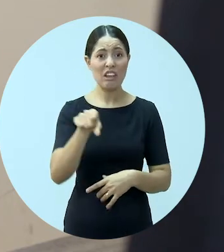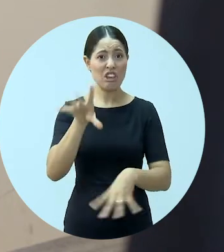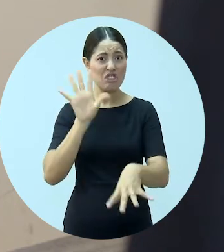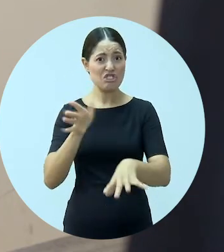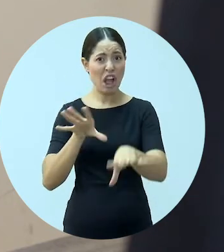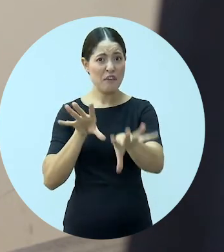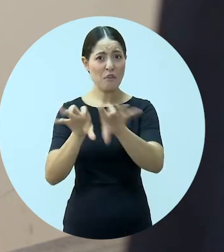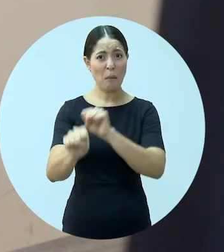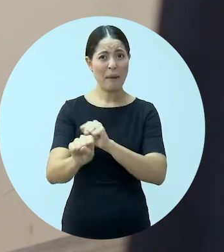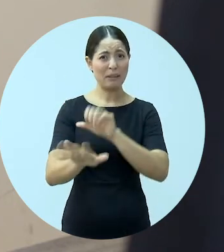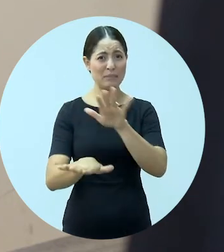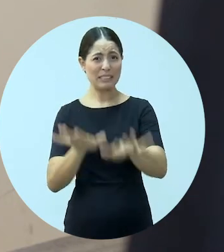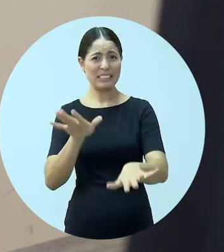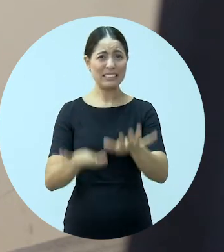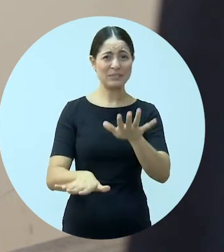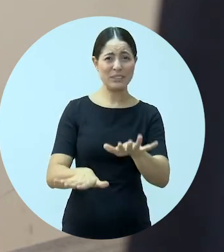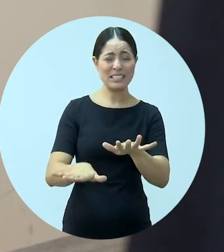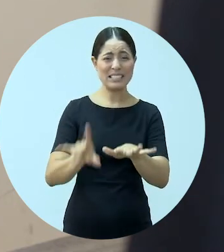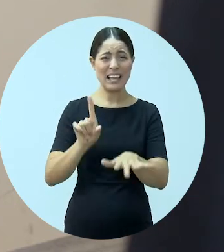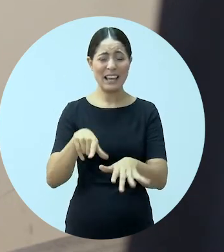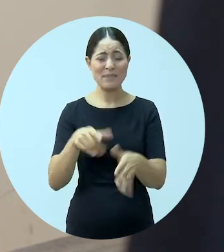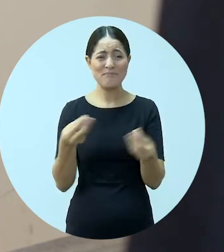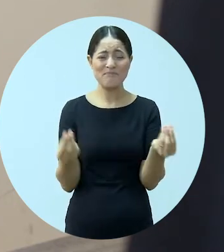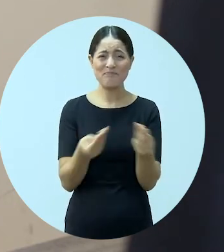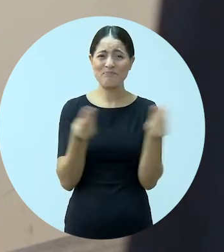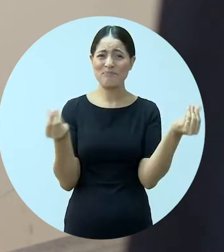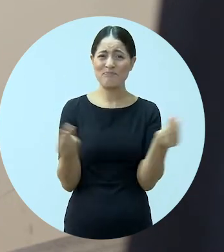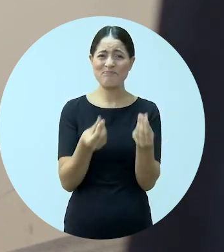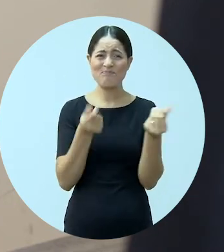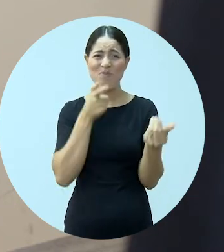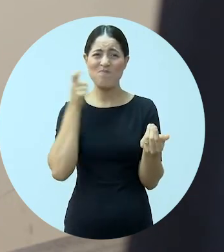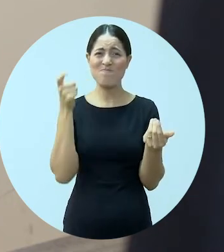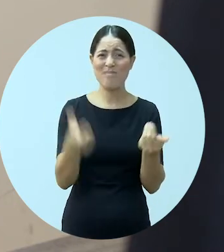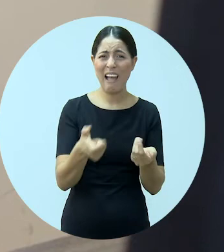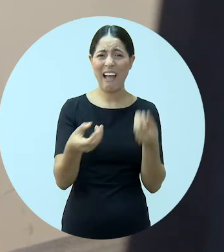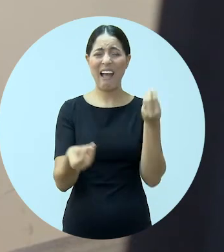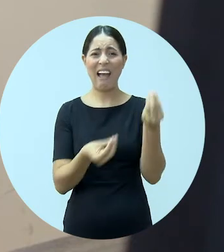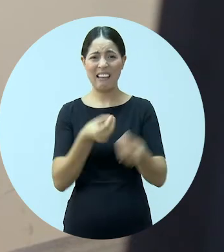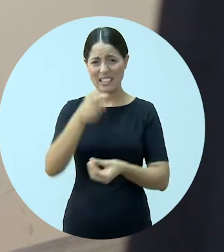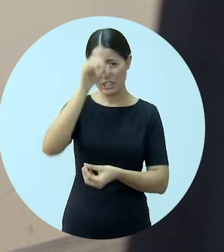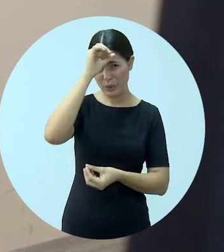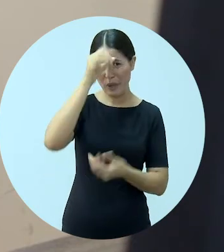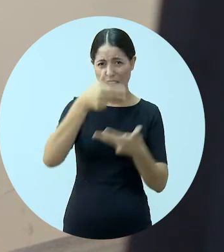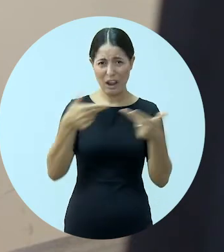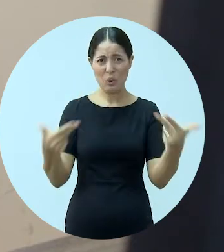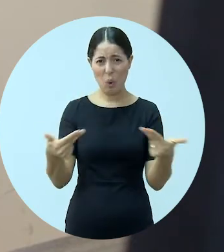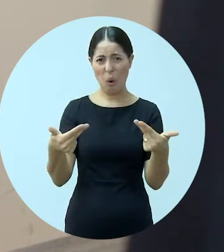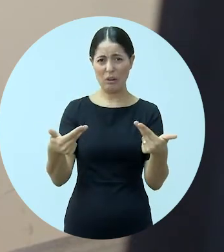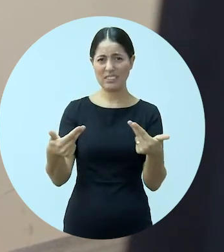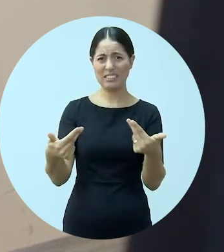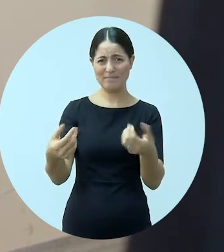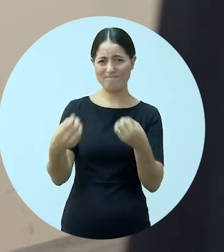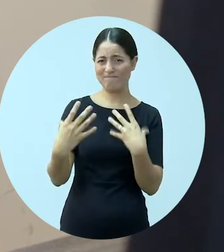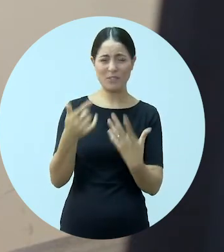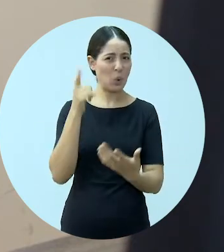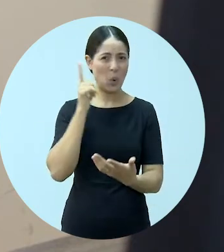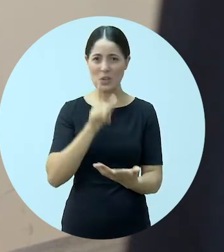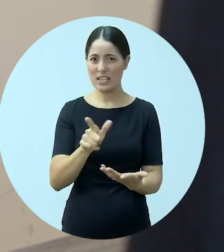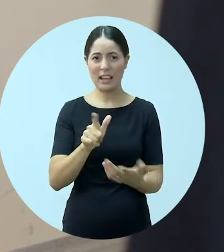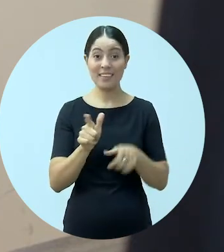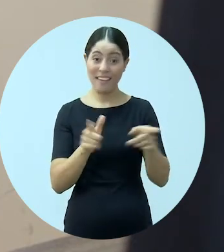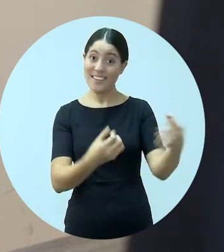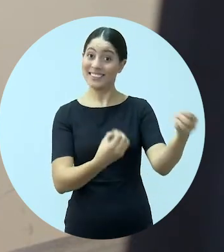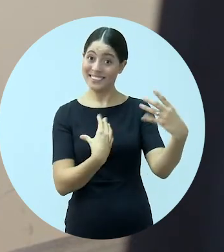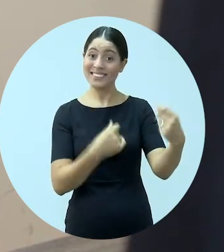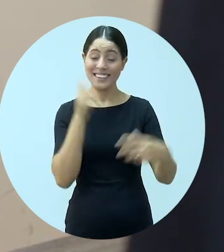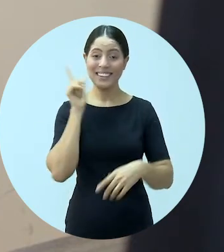vida do que muitas das vezes aquele que é formado. E tem muito exagero de ignorância para poder